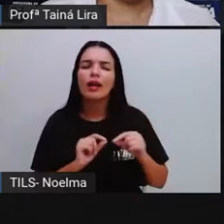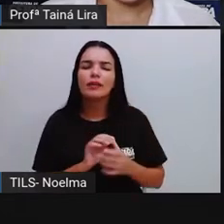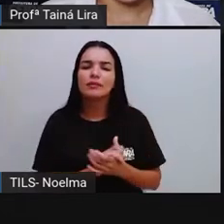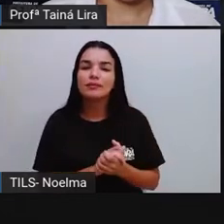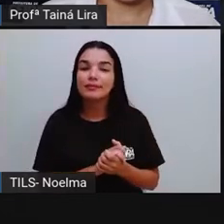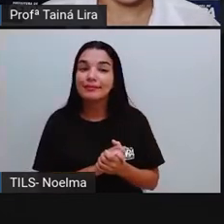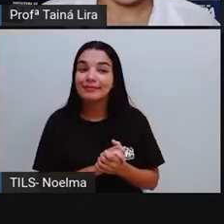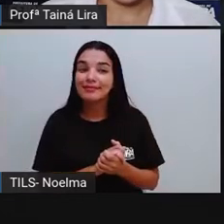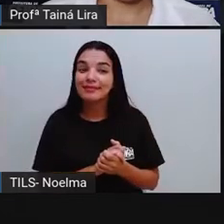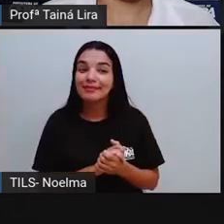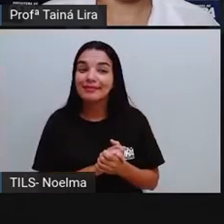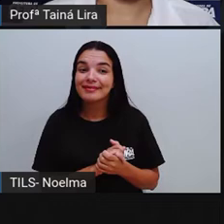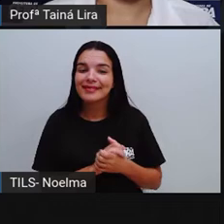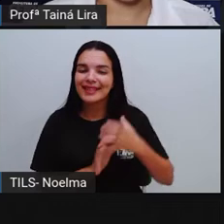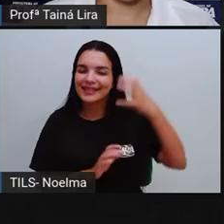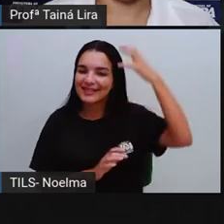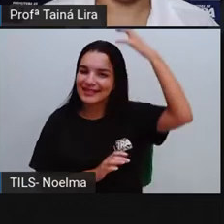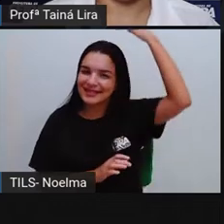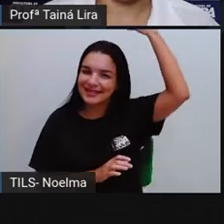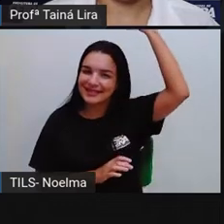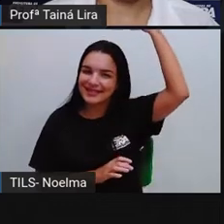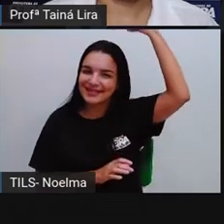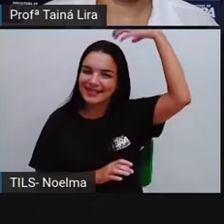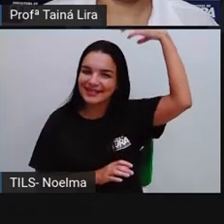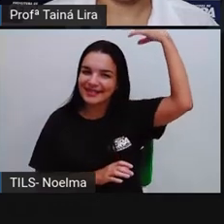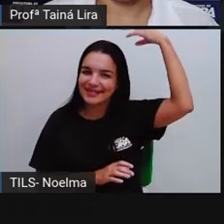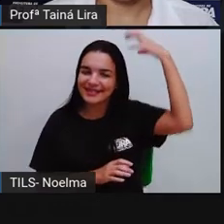É o, Chuveiro,